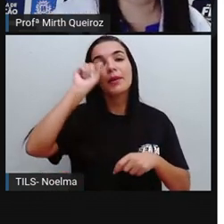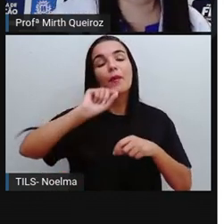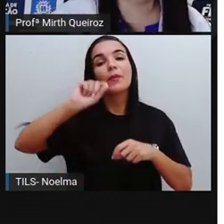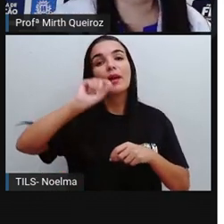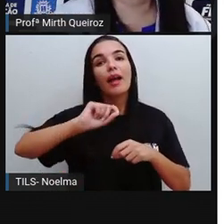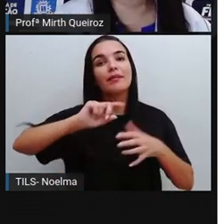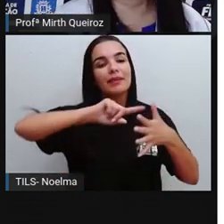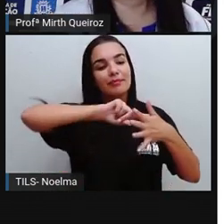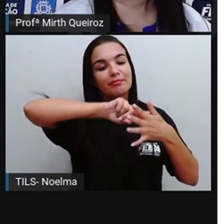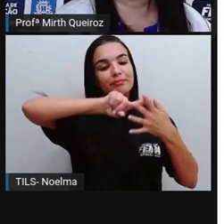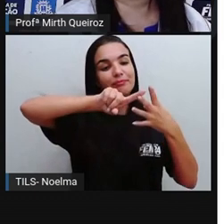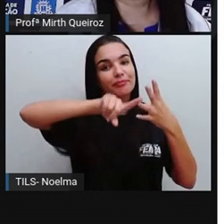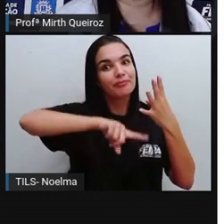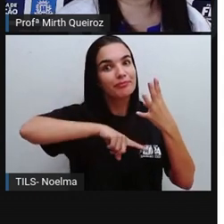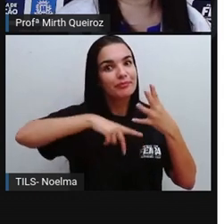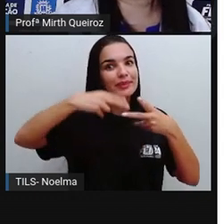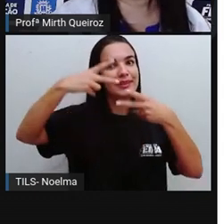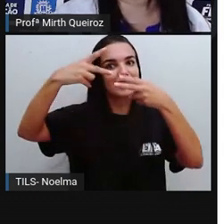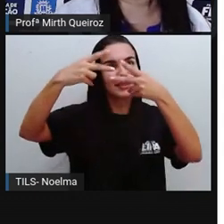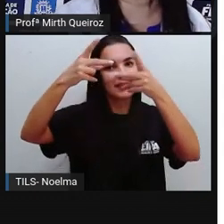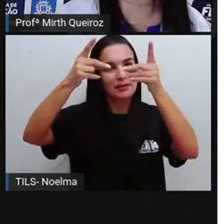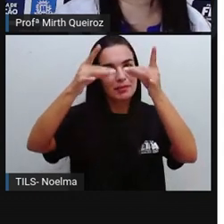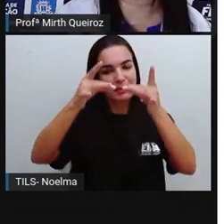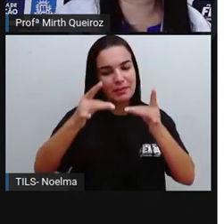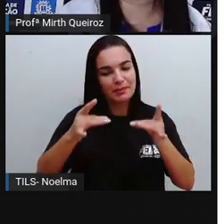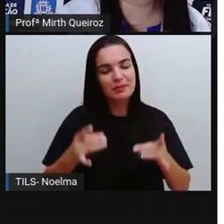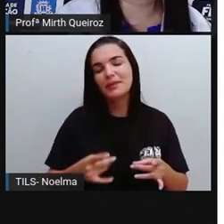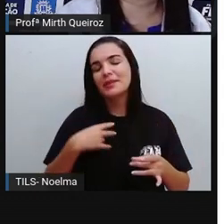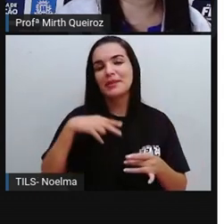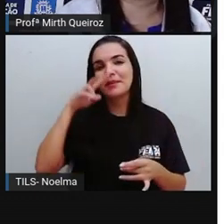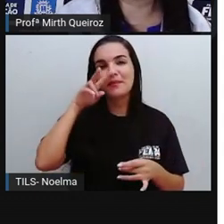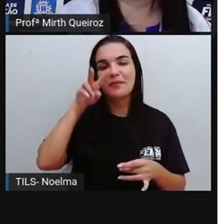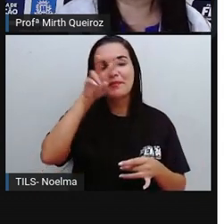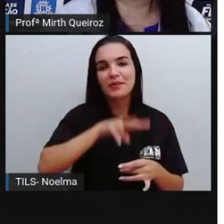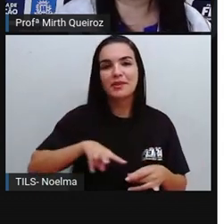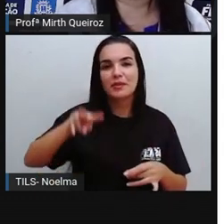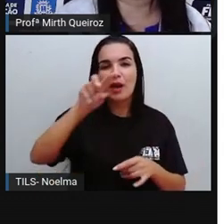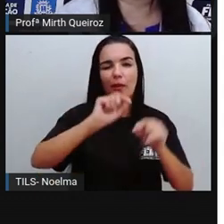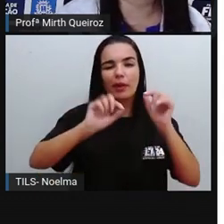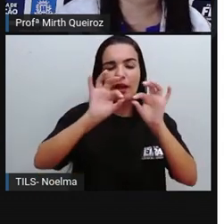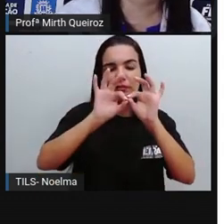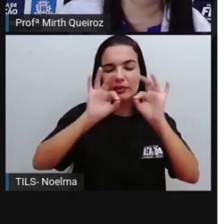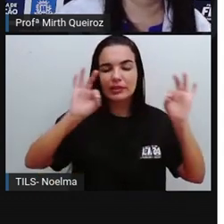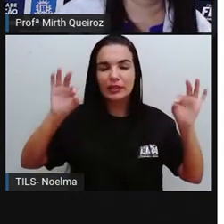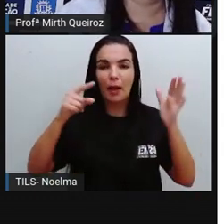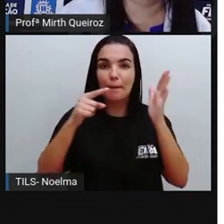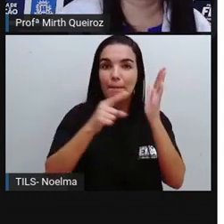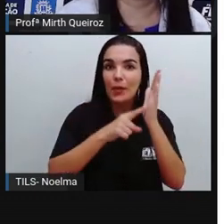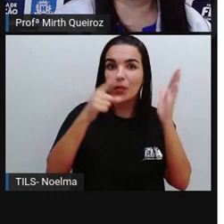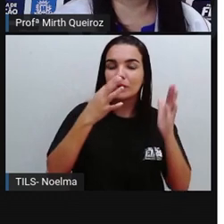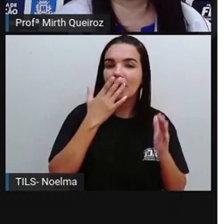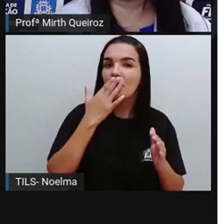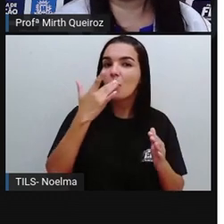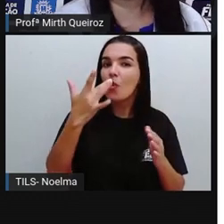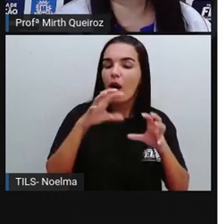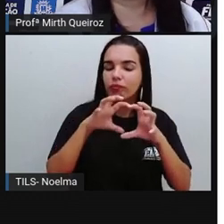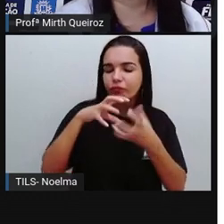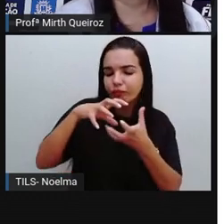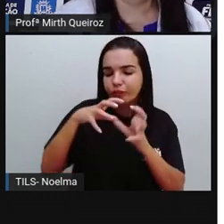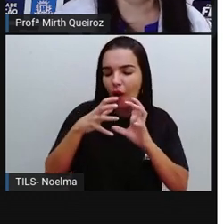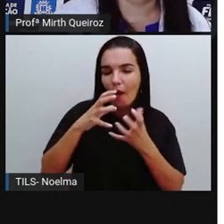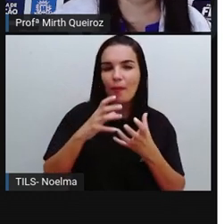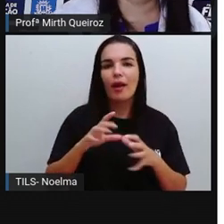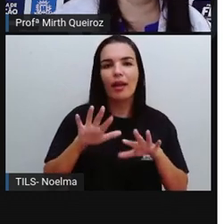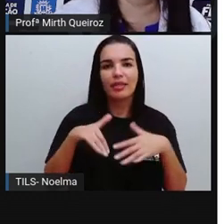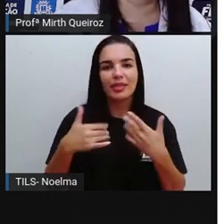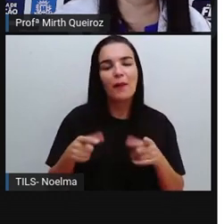dos elementos, né? Que a gente, dos elementos visuais que a gente vai utilizar, que é a linha, o ponto, a cor, a forma, certo?